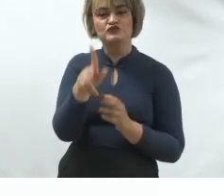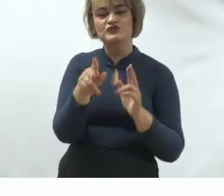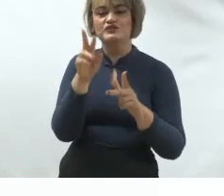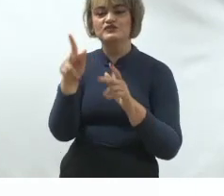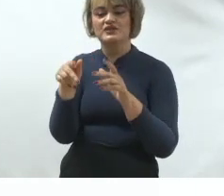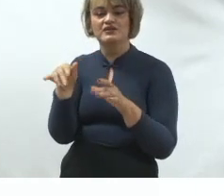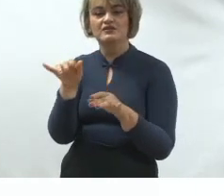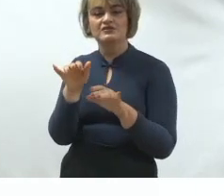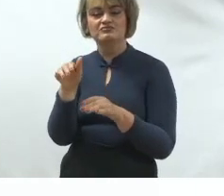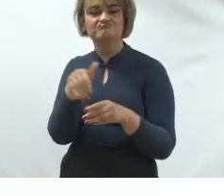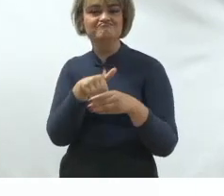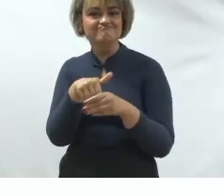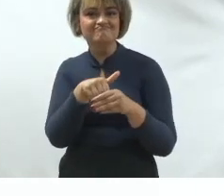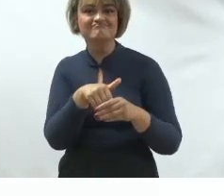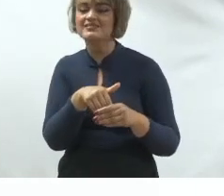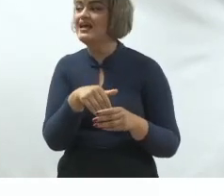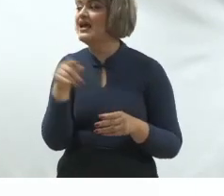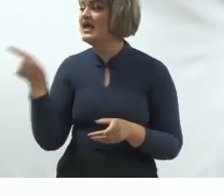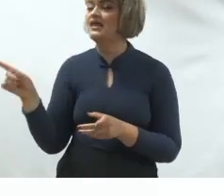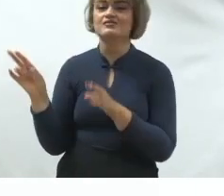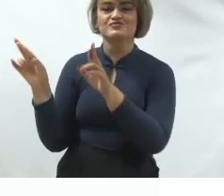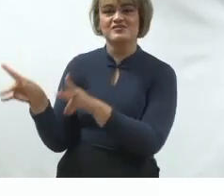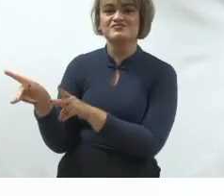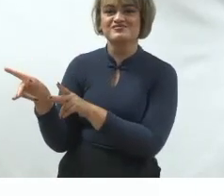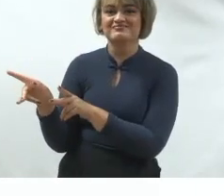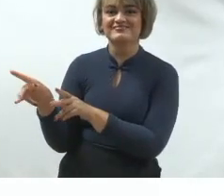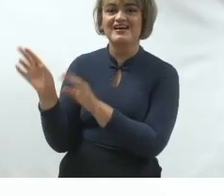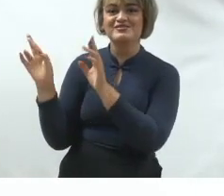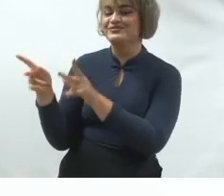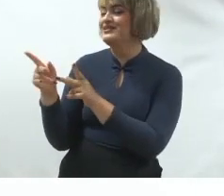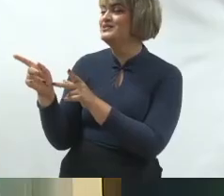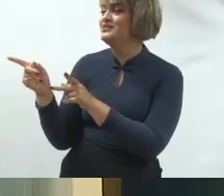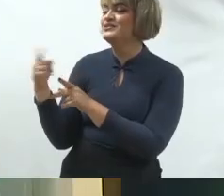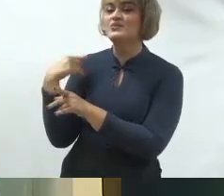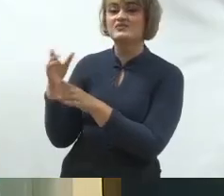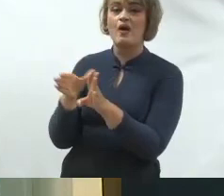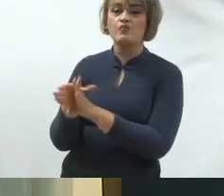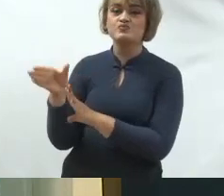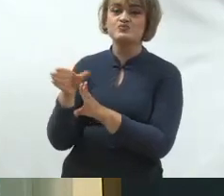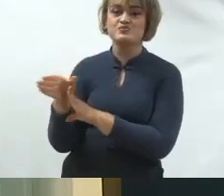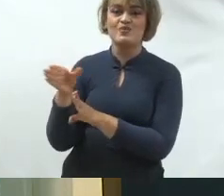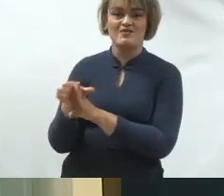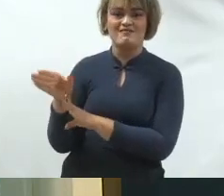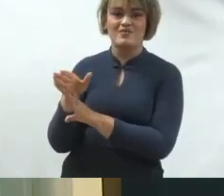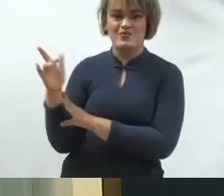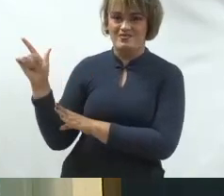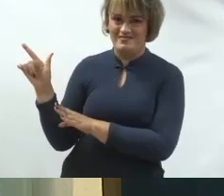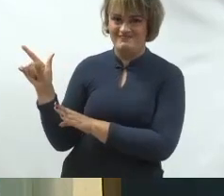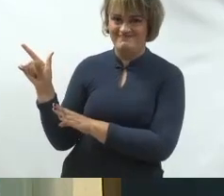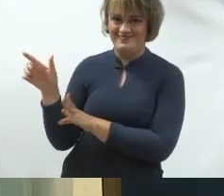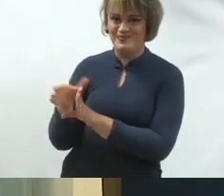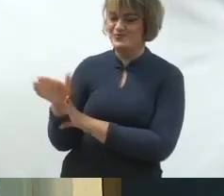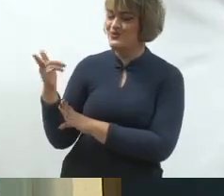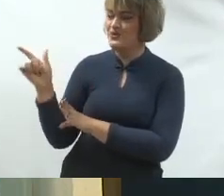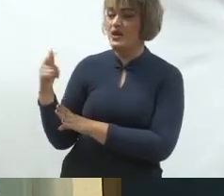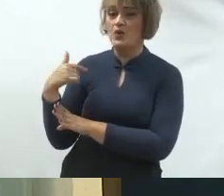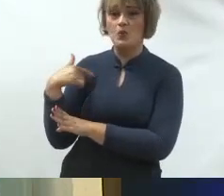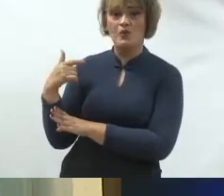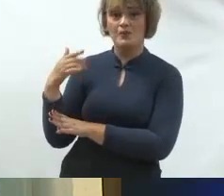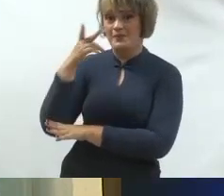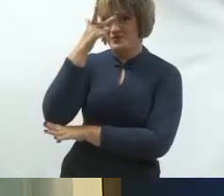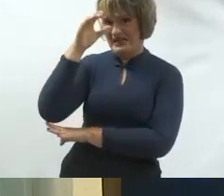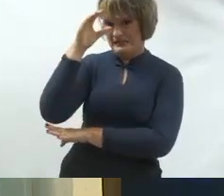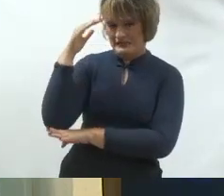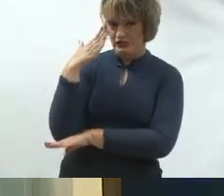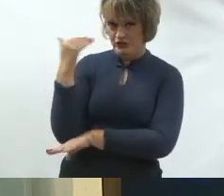campanha eleitoral, ela é um pouco diferente de quando a gente vai fazer a consultoria política, quando a gente é contratado por um cliente. Quando a gente é contratado por um cliente, a precisa